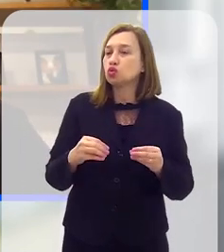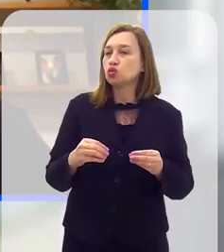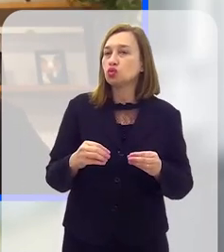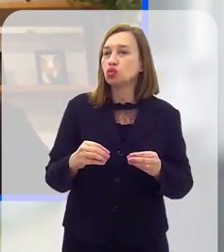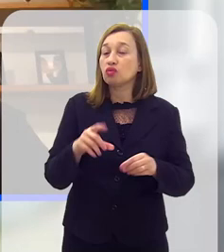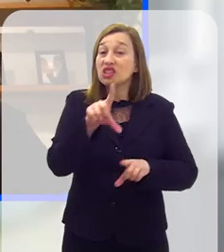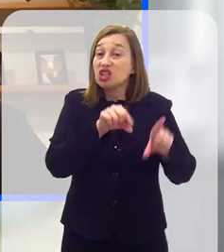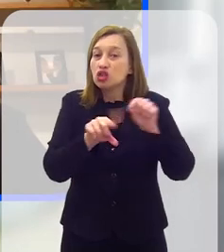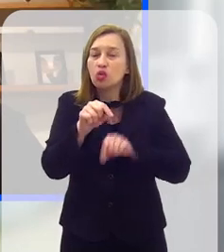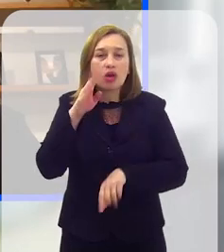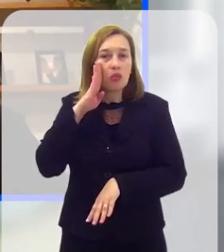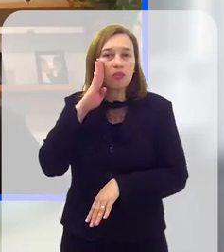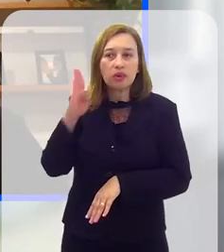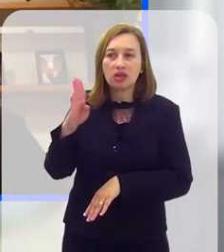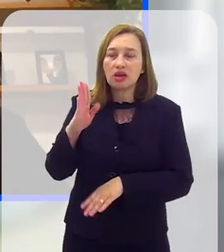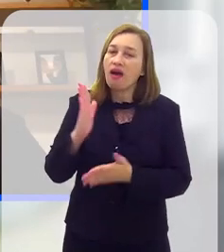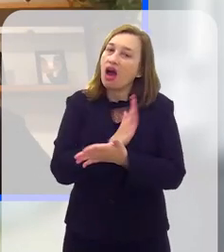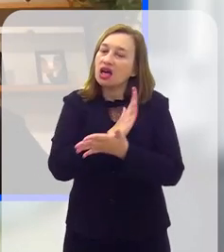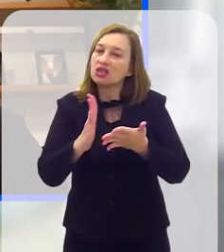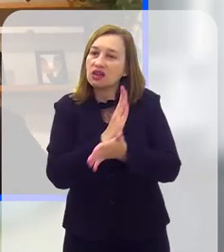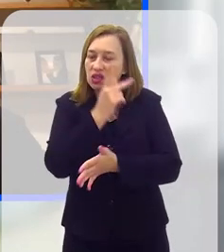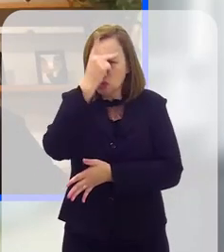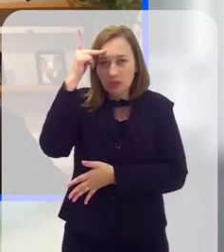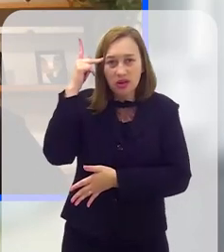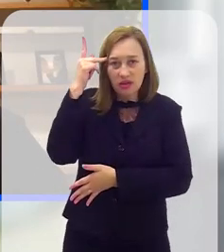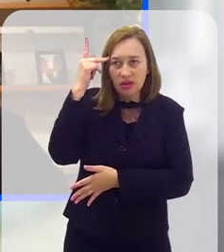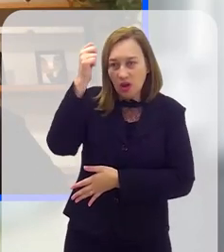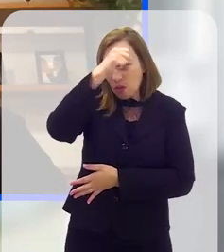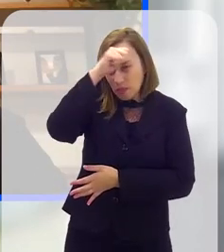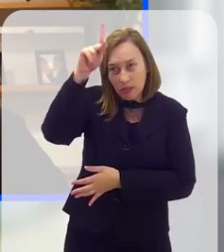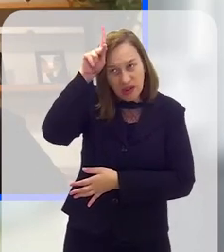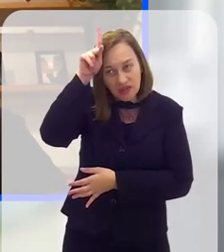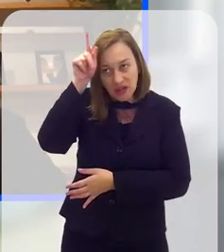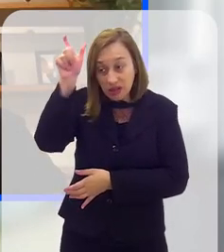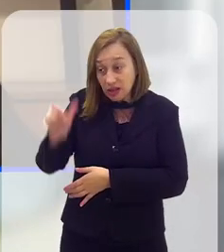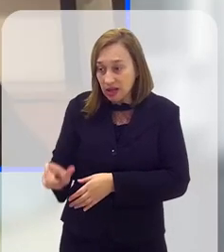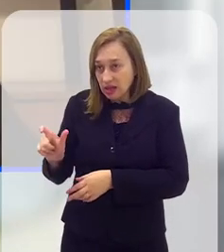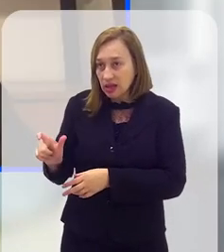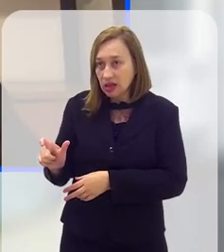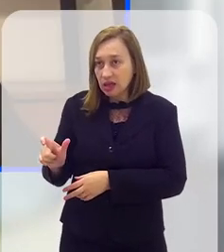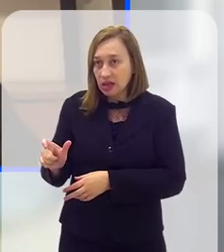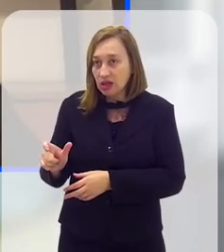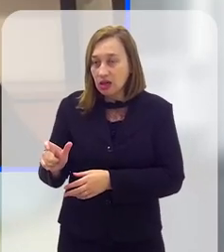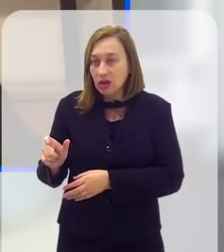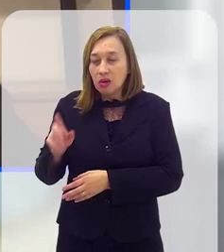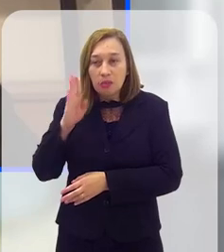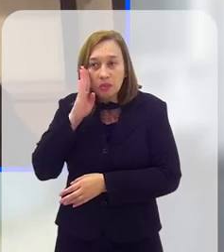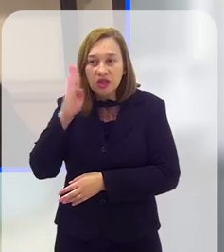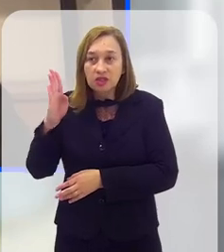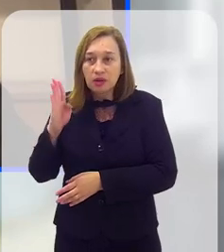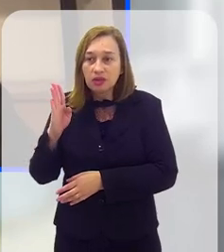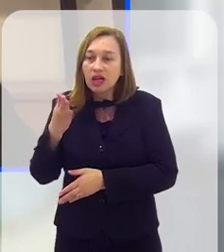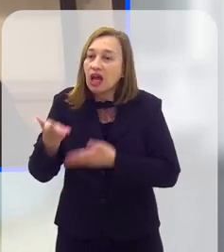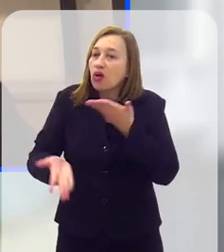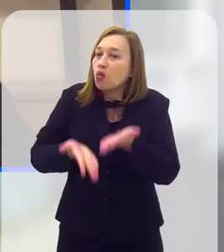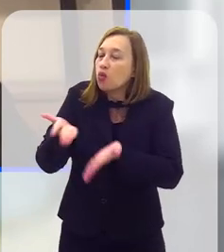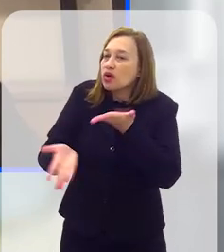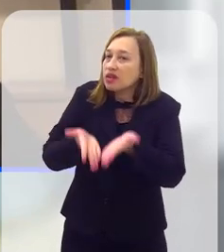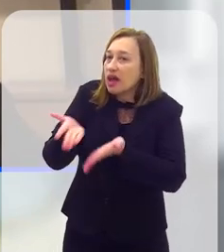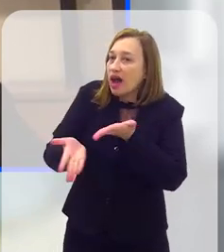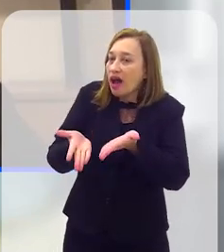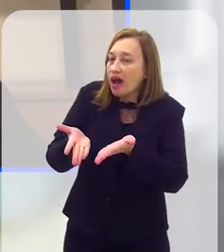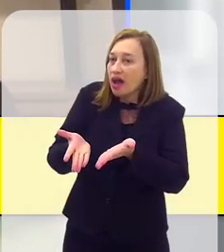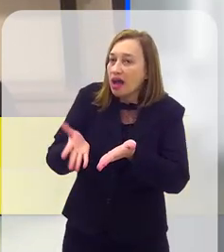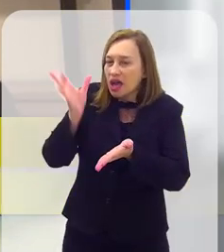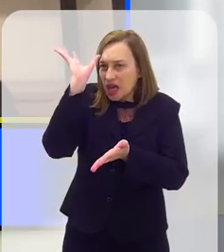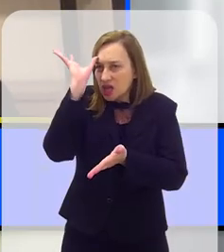Como o Miguel falou, é tudo questão de prioridades. Às vezes, o prefeito que está sentado na cadeira, prioridade dele não